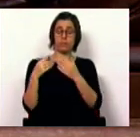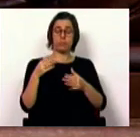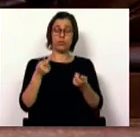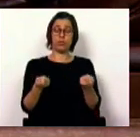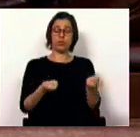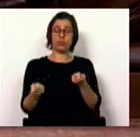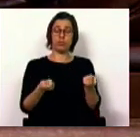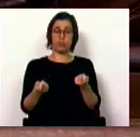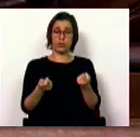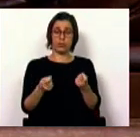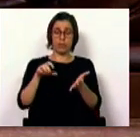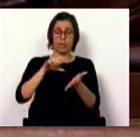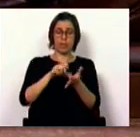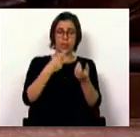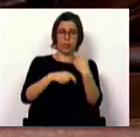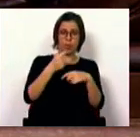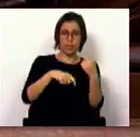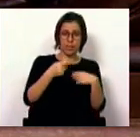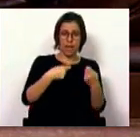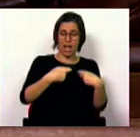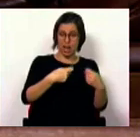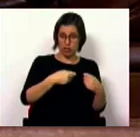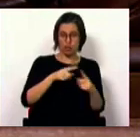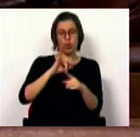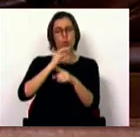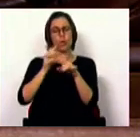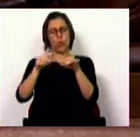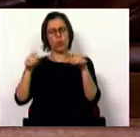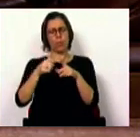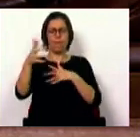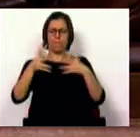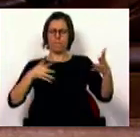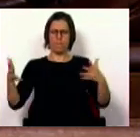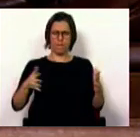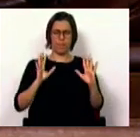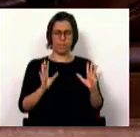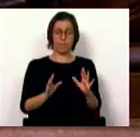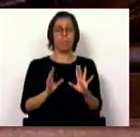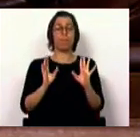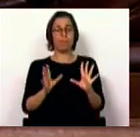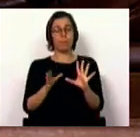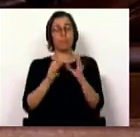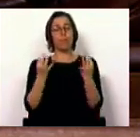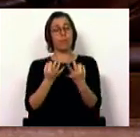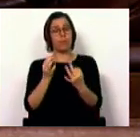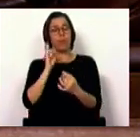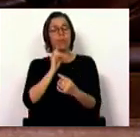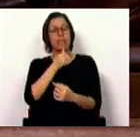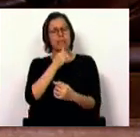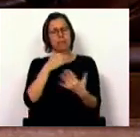gestão de centros comerciais e de outros espaços de grande dimensão. Contou com o papel